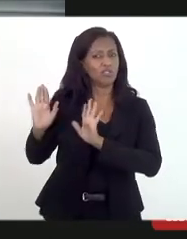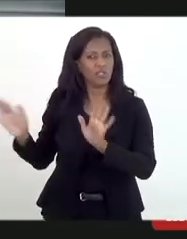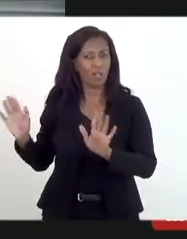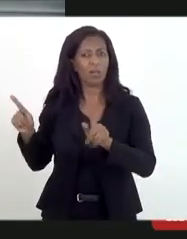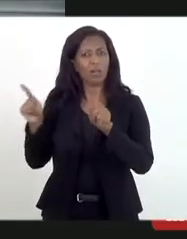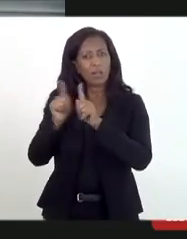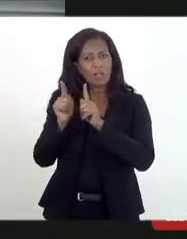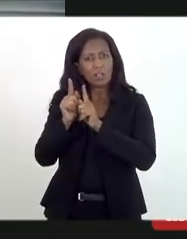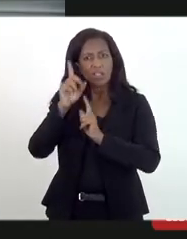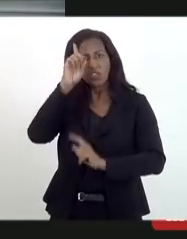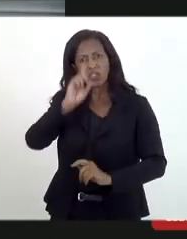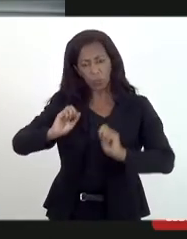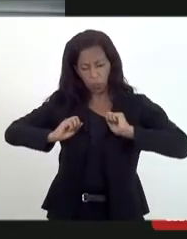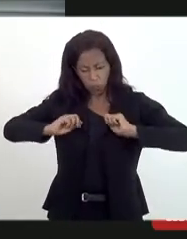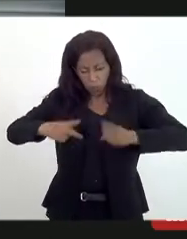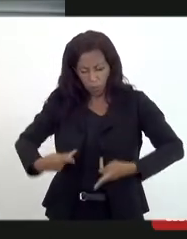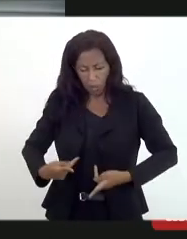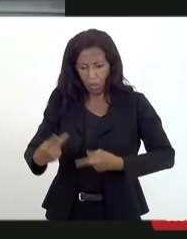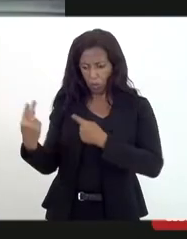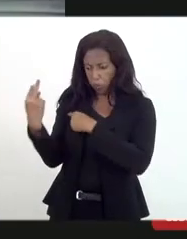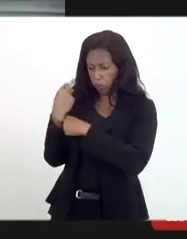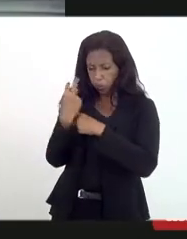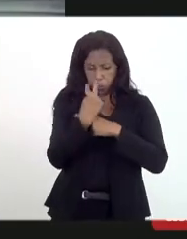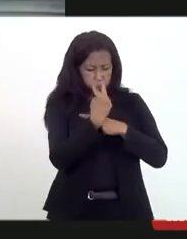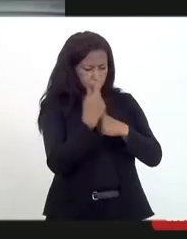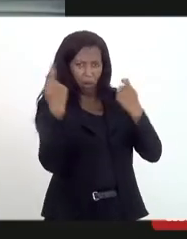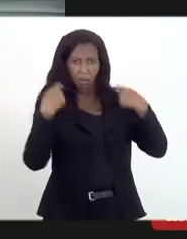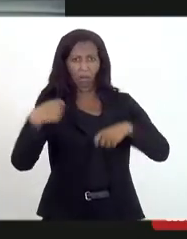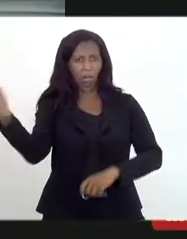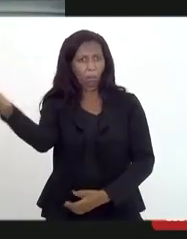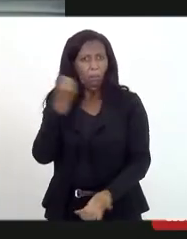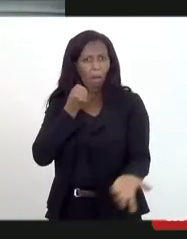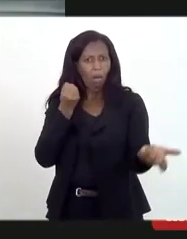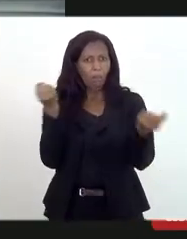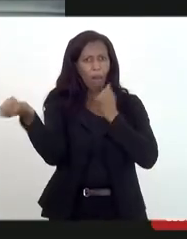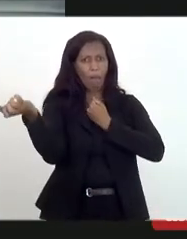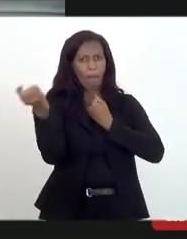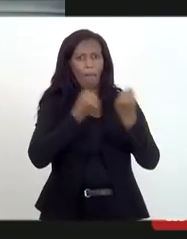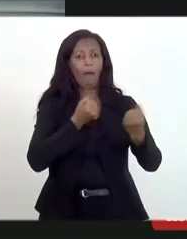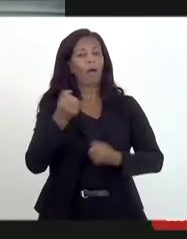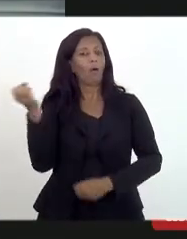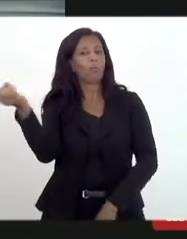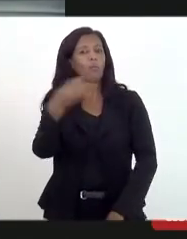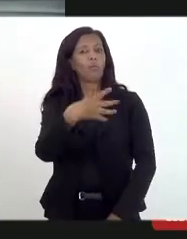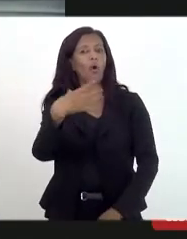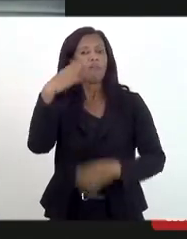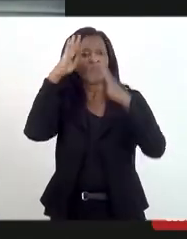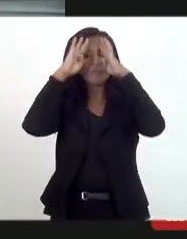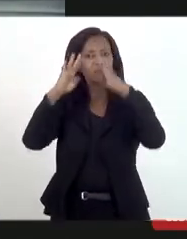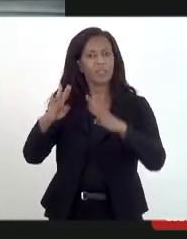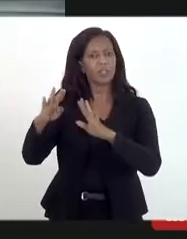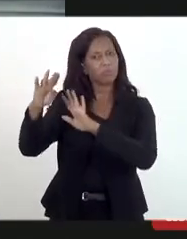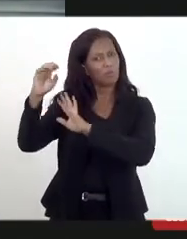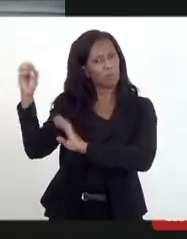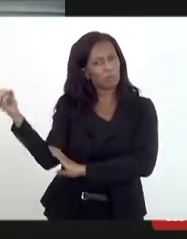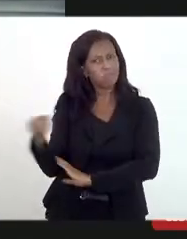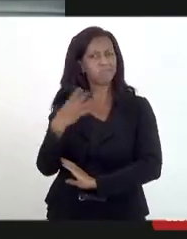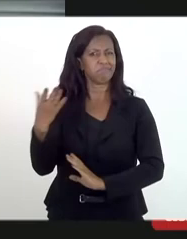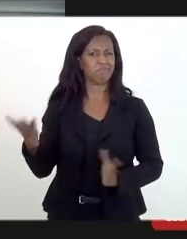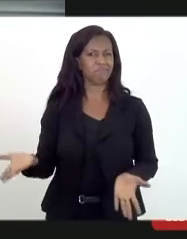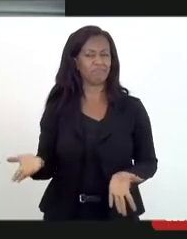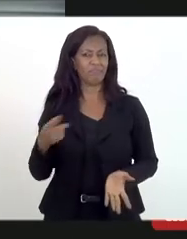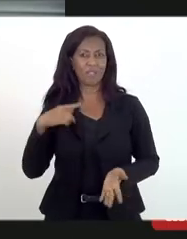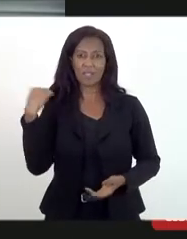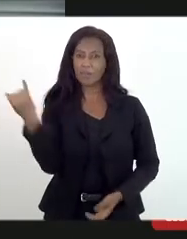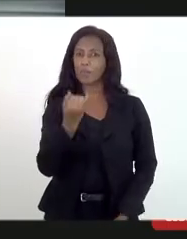defender os direitos humanos sem ser assassinadas, sem ser as novas vítimas desse processo. Então, é muito importante